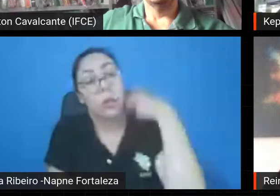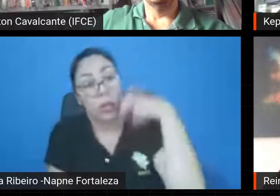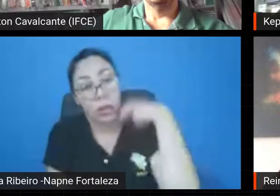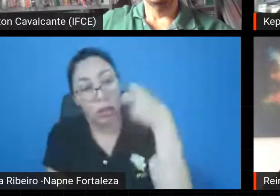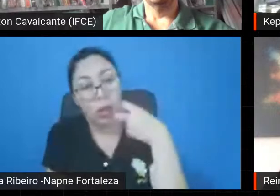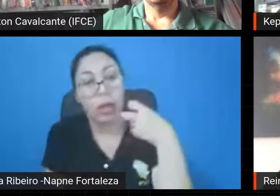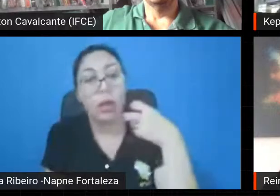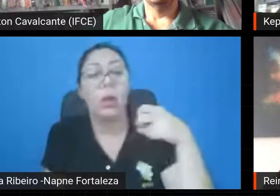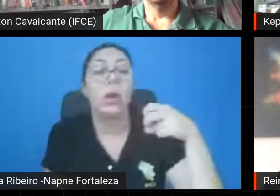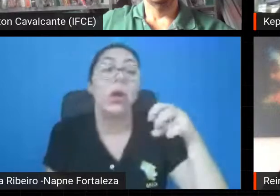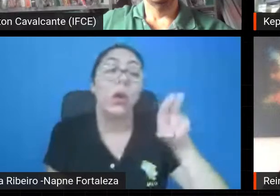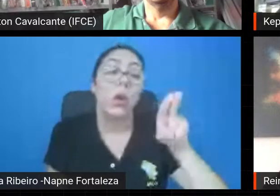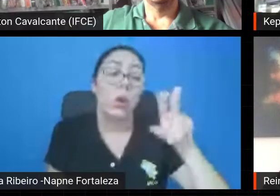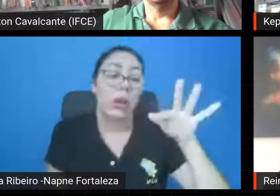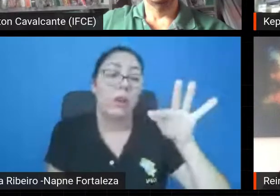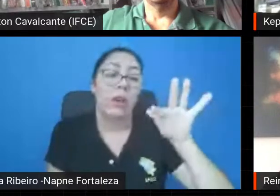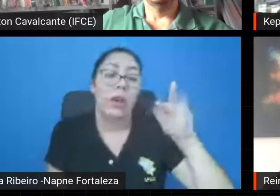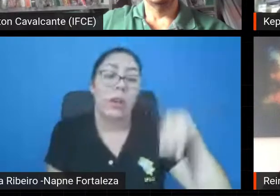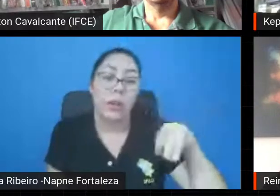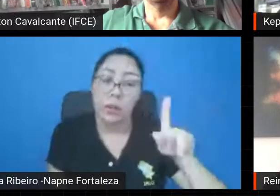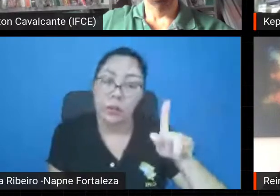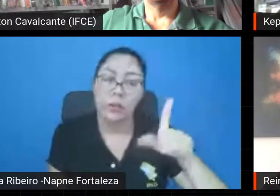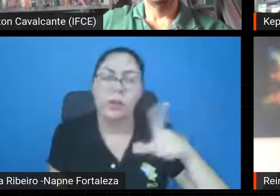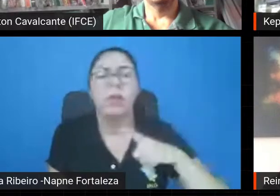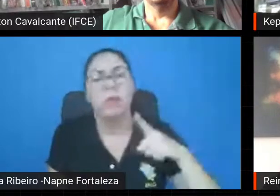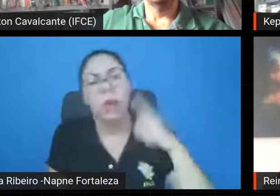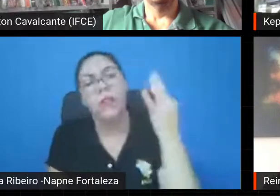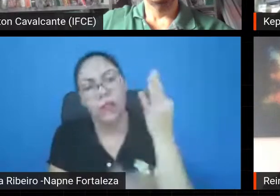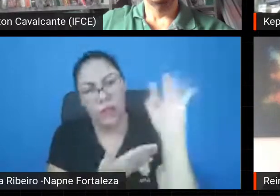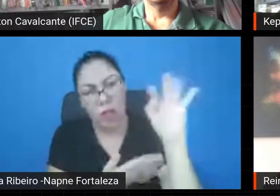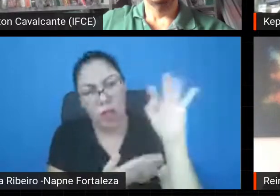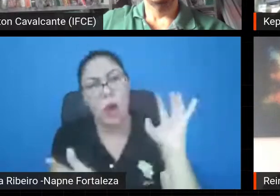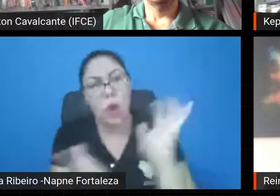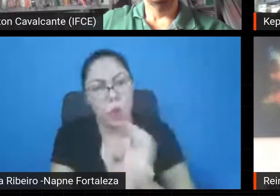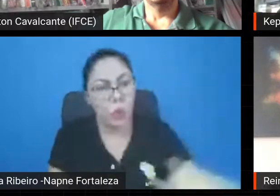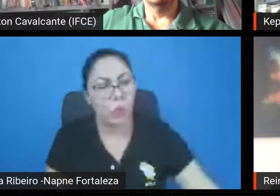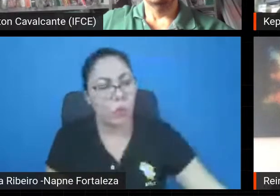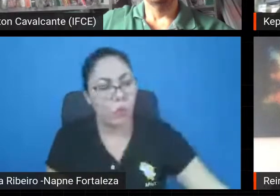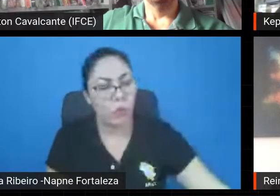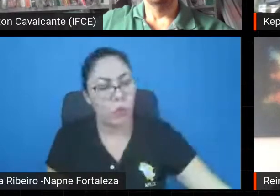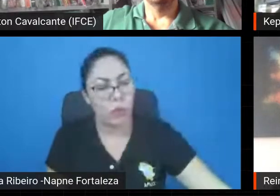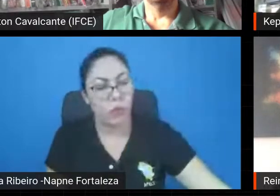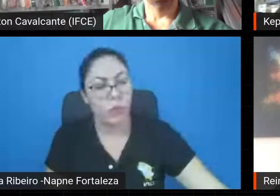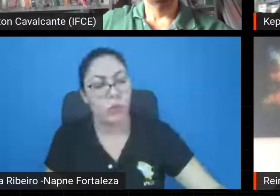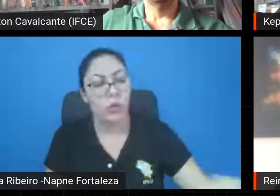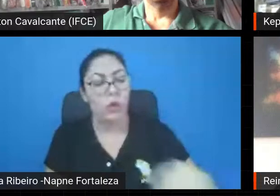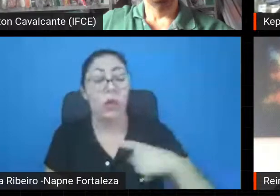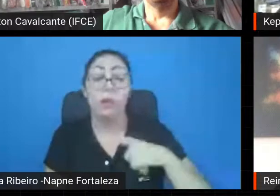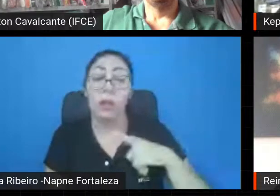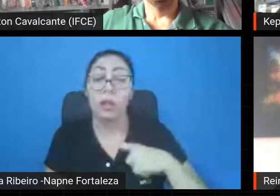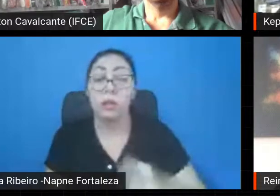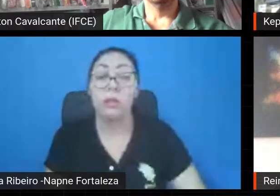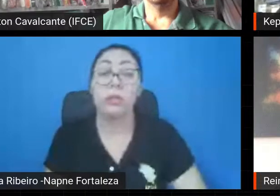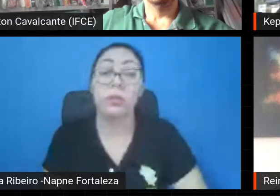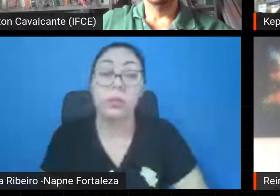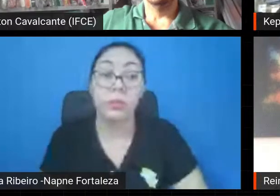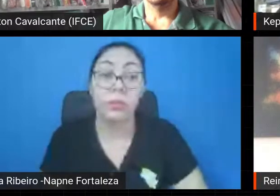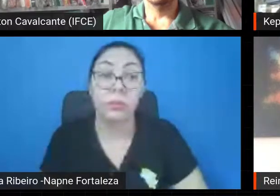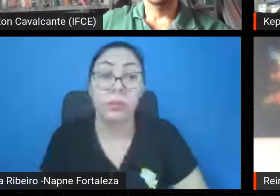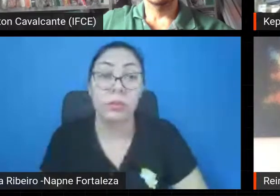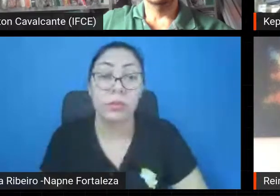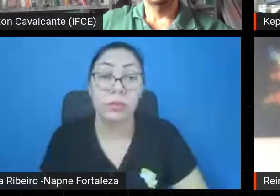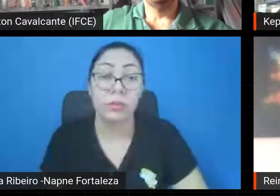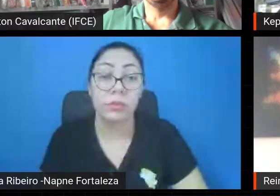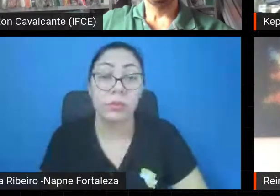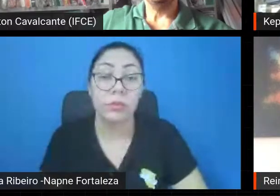esses são os grupos nas universidades federais. Em CBPF, não existem grupos de